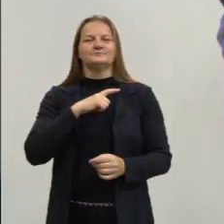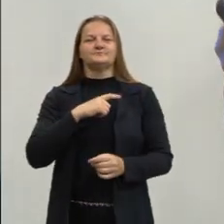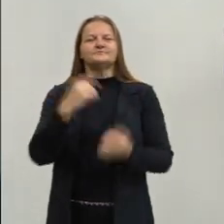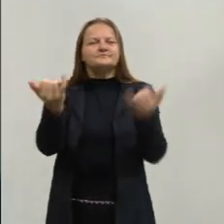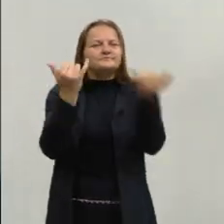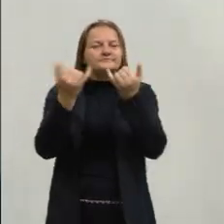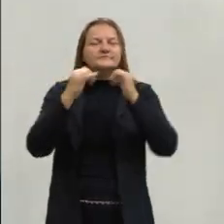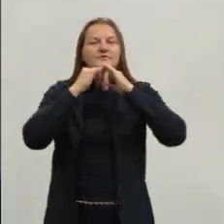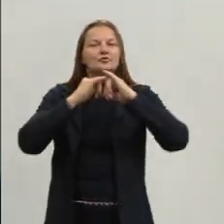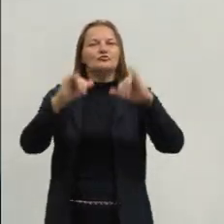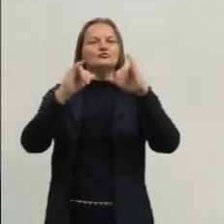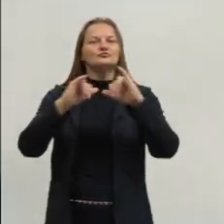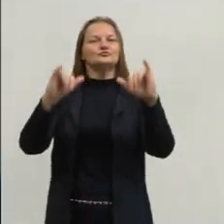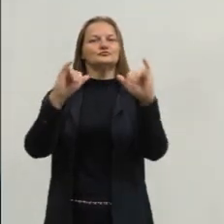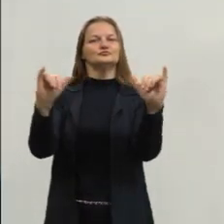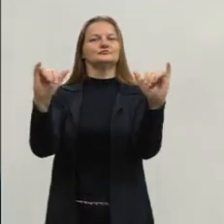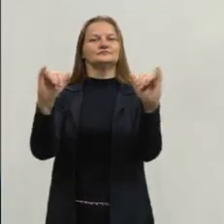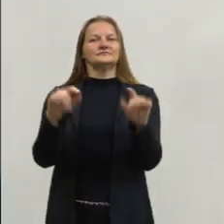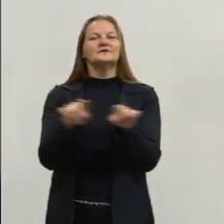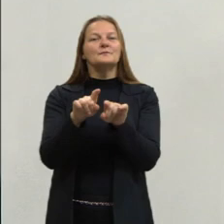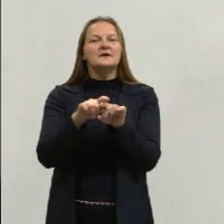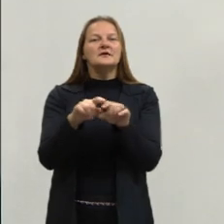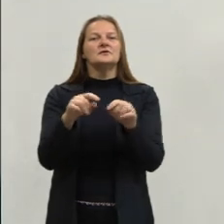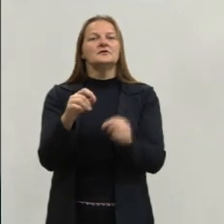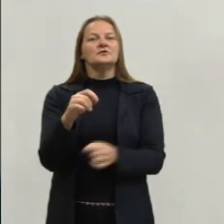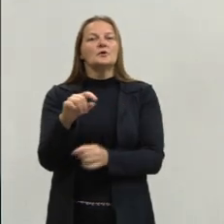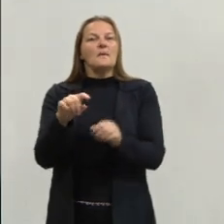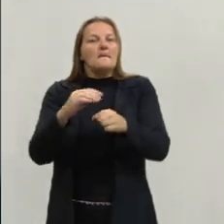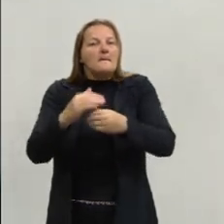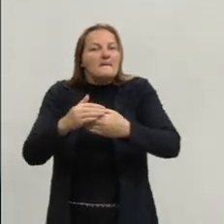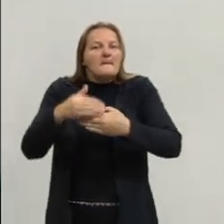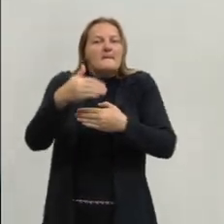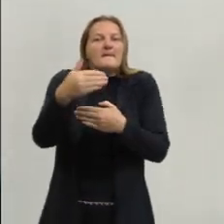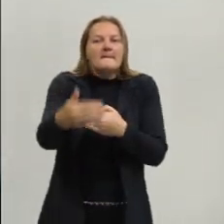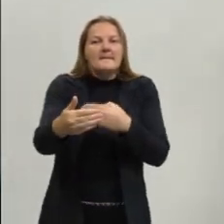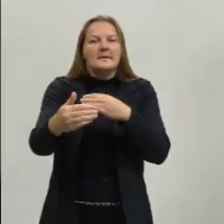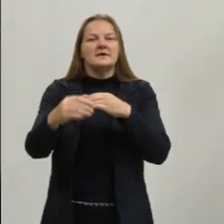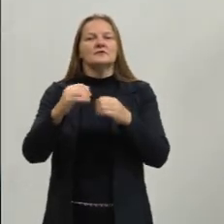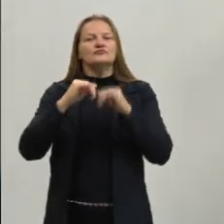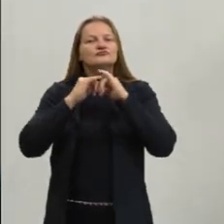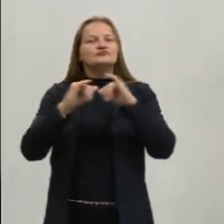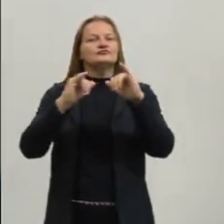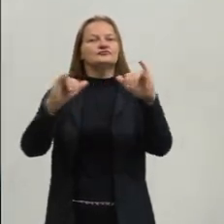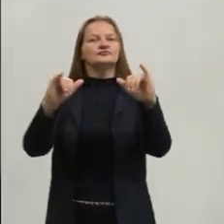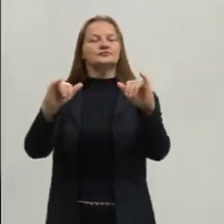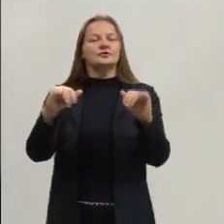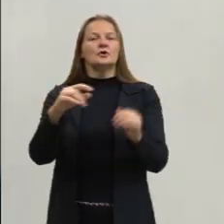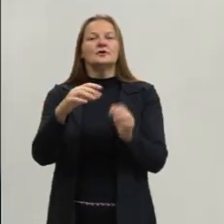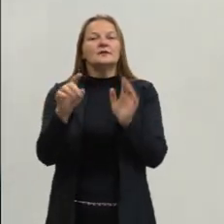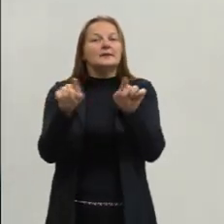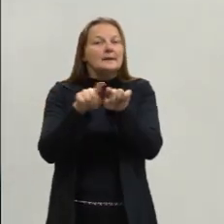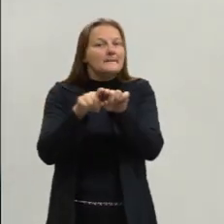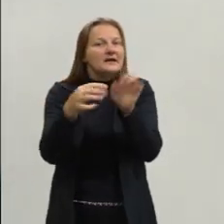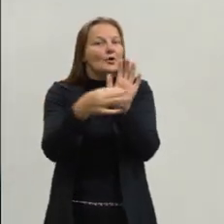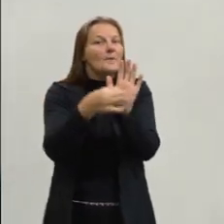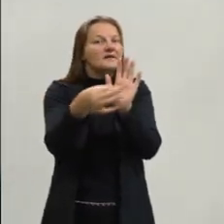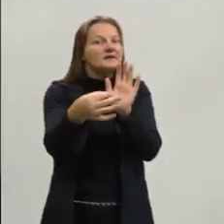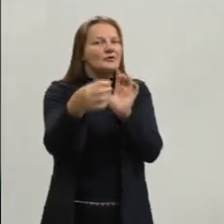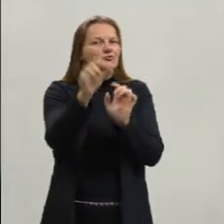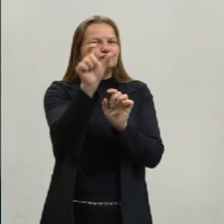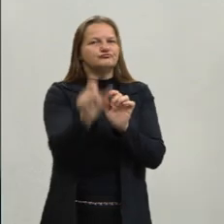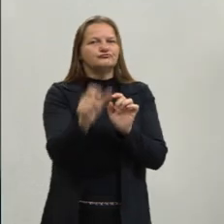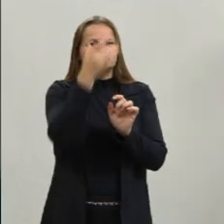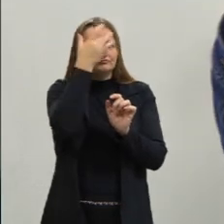comunicar, ou também pode trazer, além da comunicação, trazer a opinião. Uma